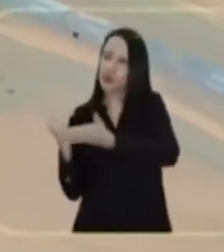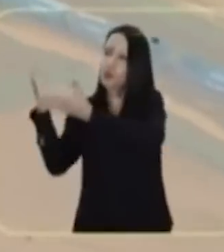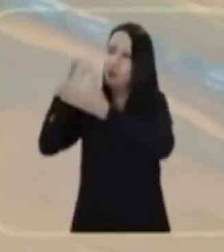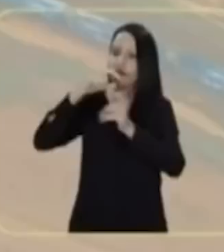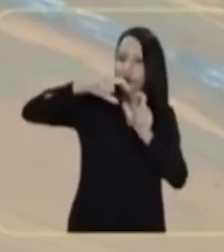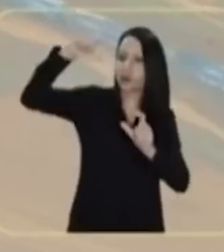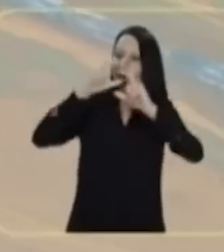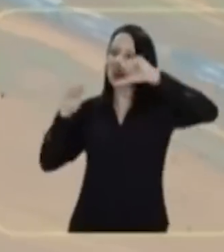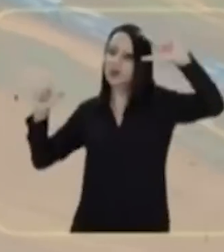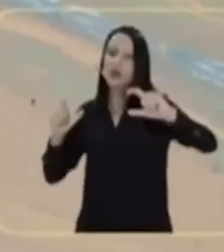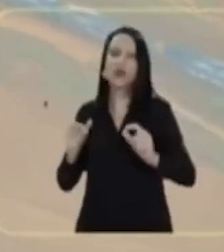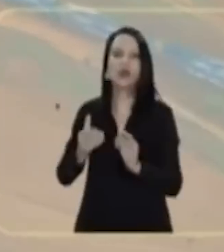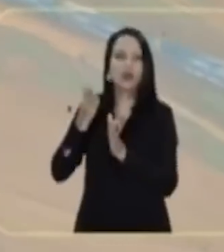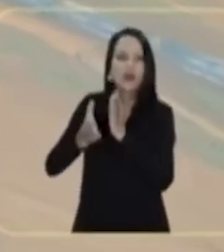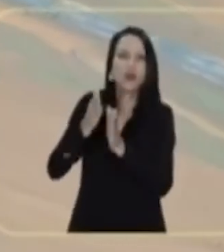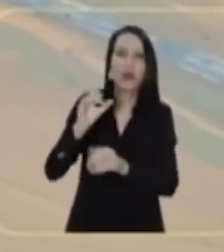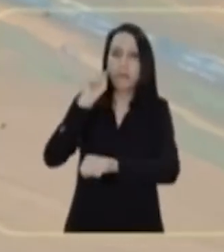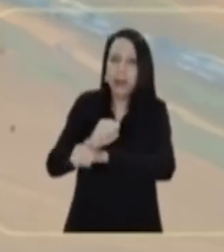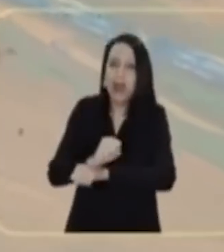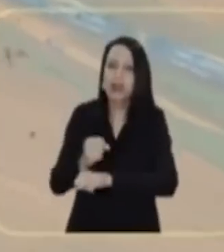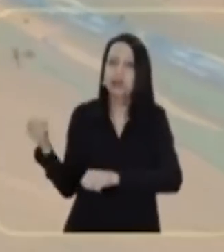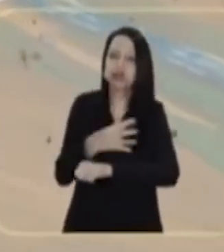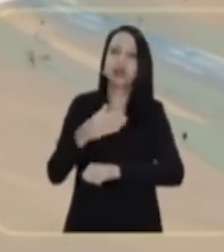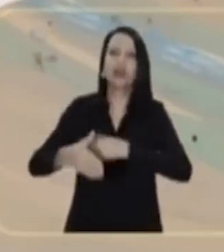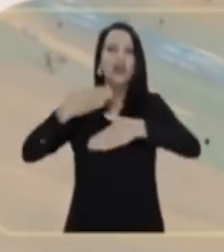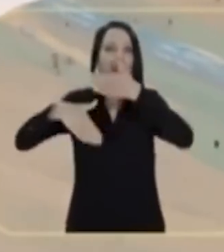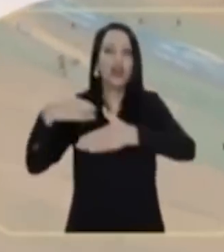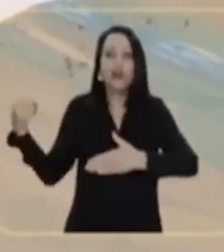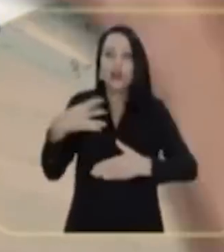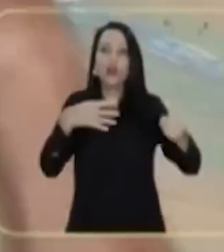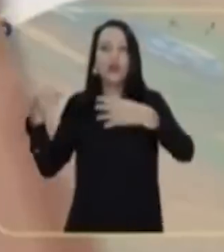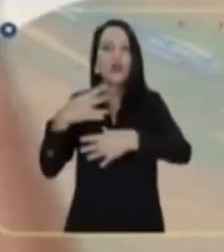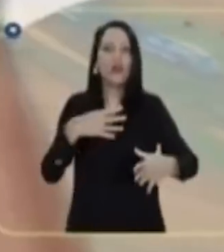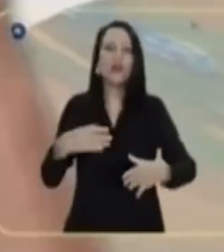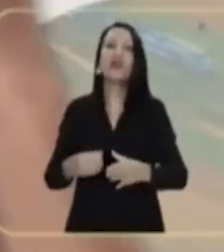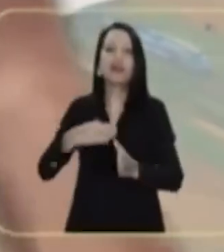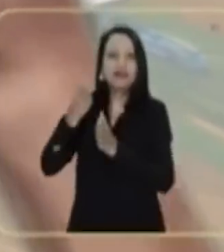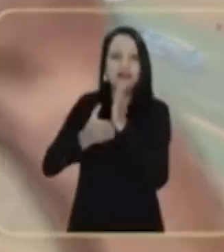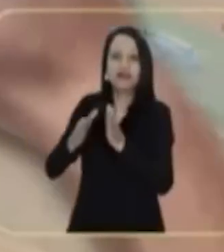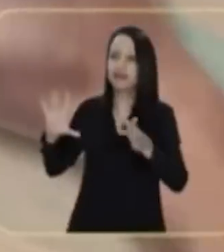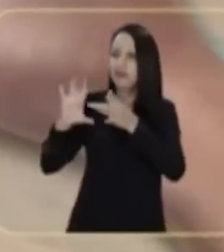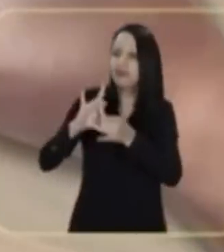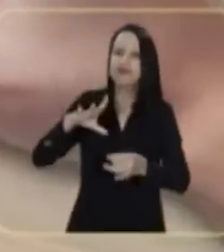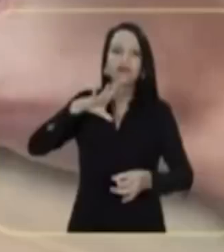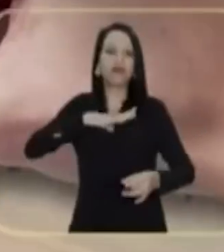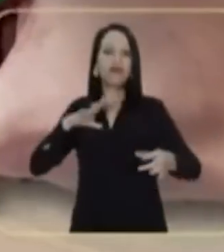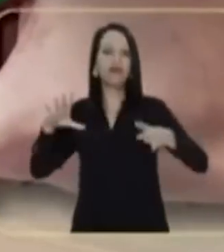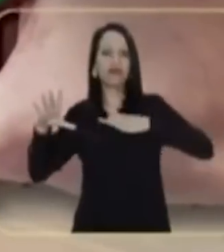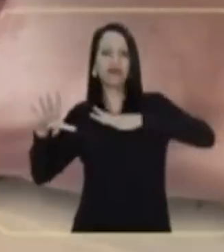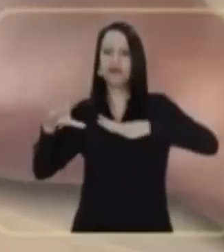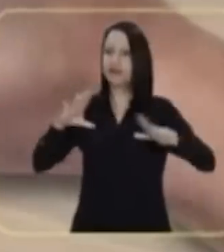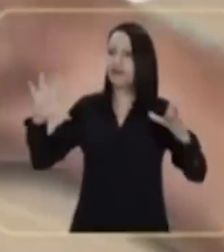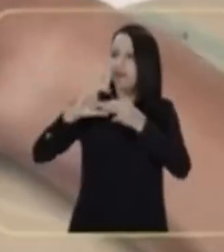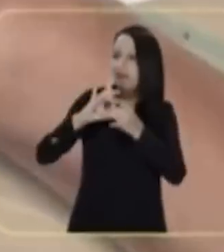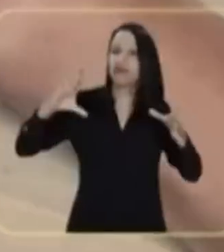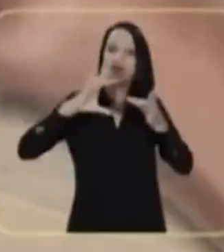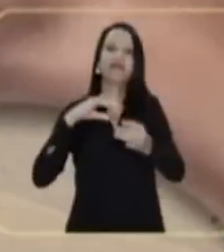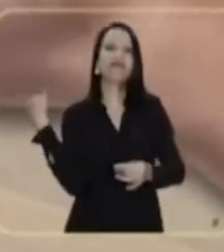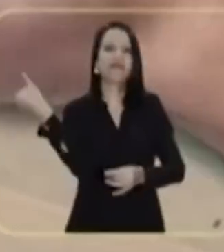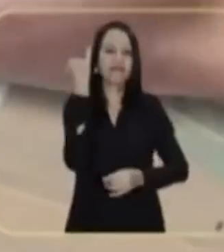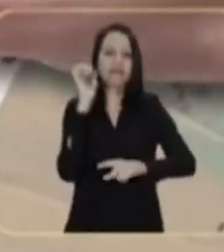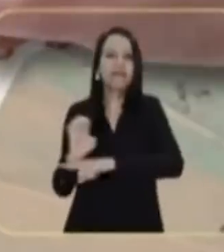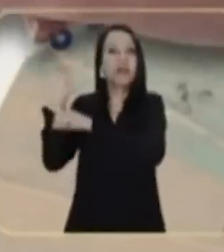fizemos o novo marco das ferrovias, reativando ramais parados e criando novas linhas. Vamos agilizar também o trem ter cidades, com linhas que vão conectar